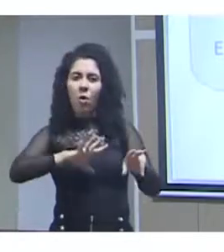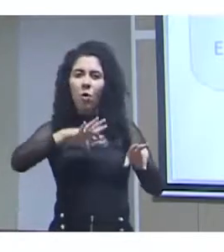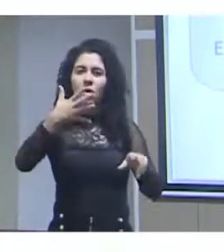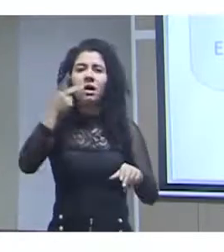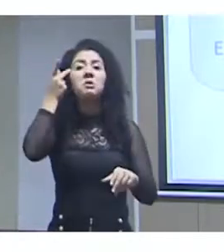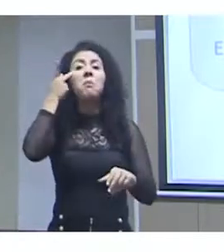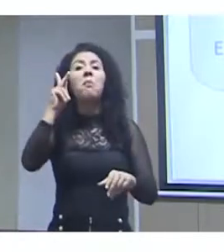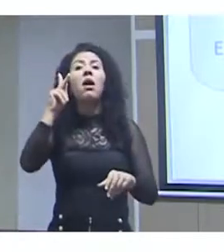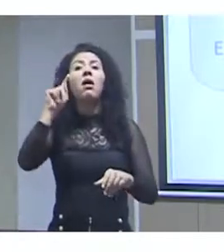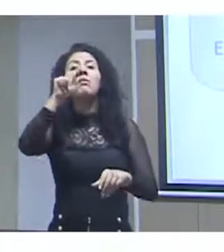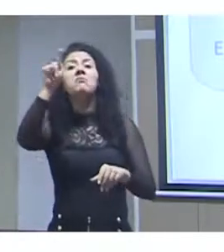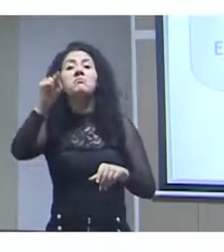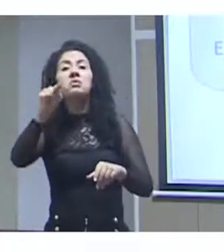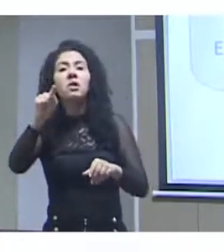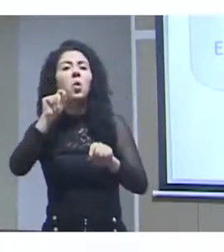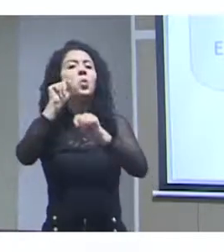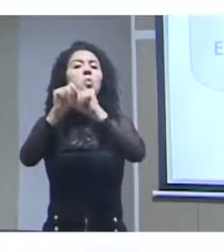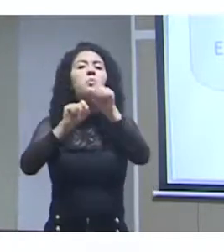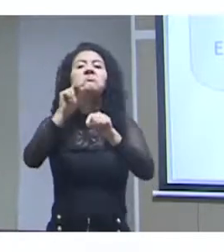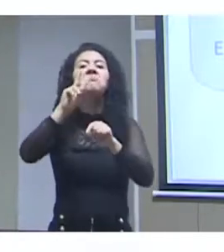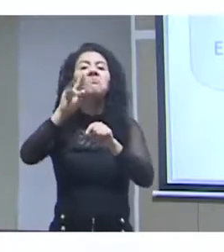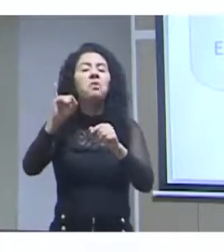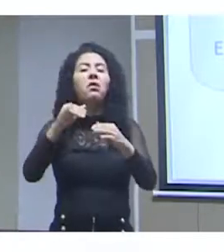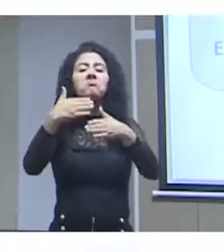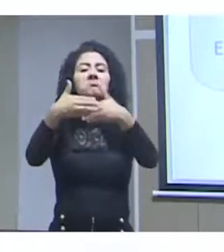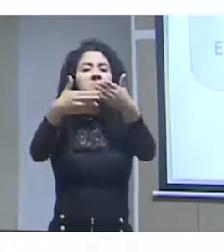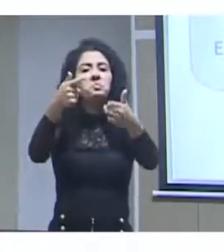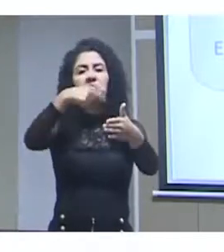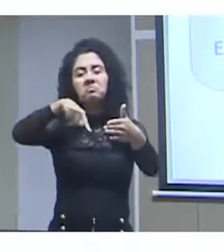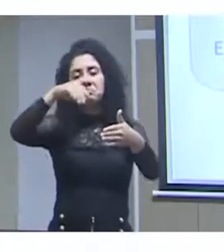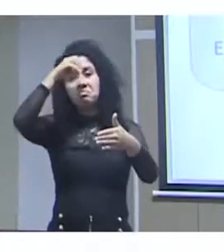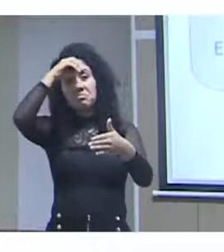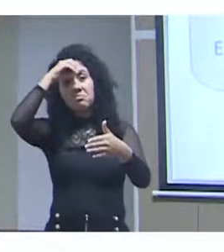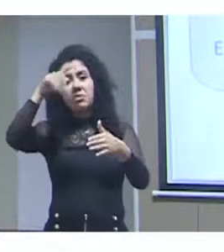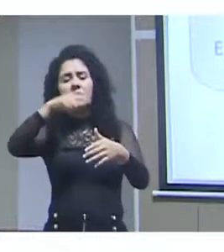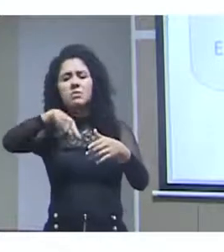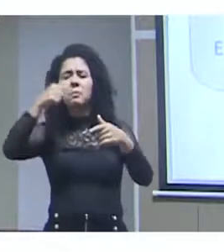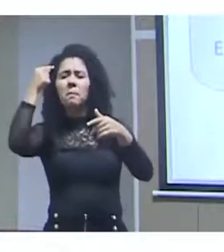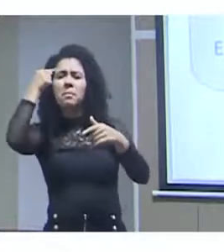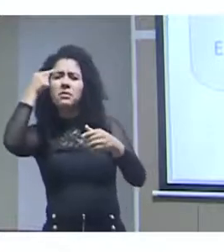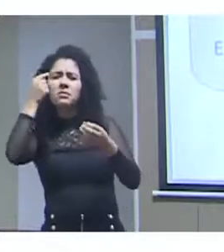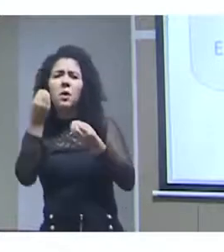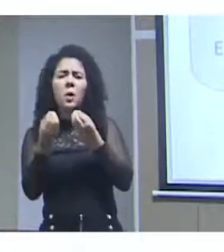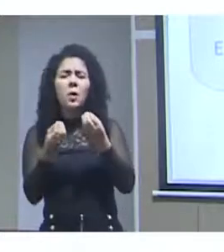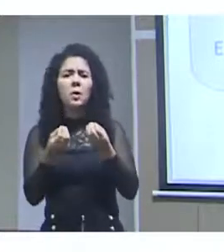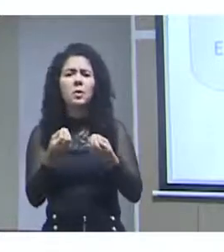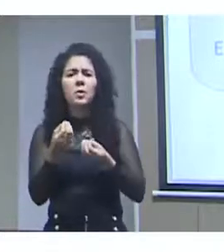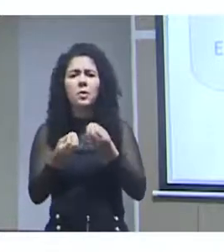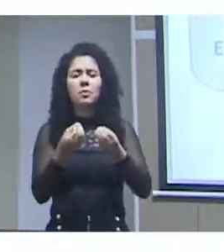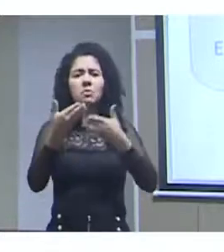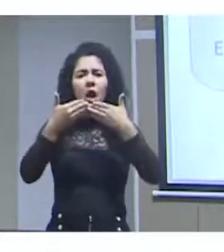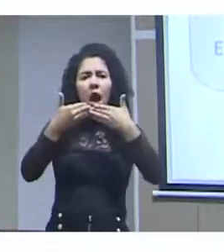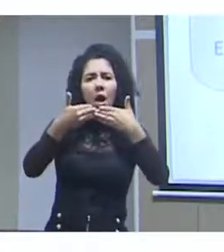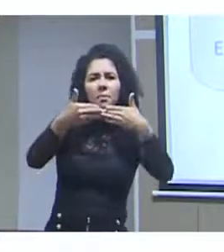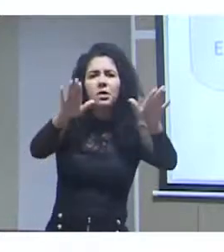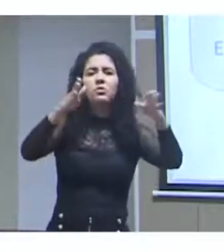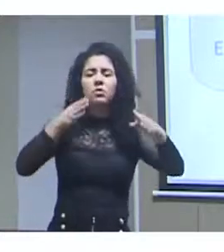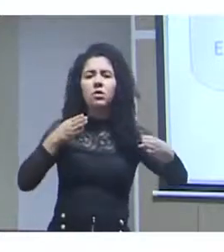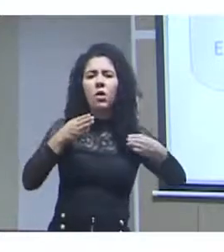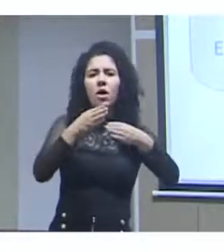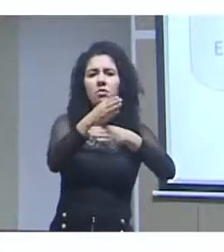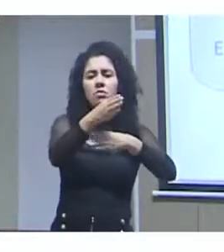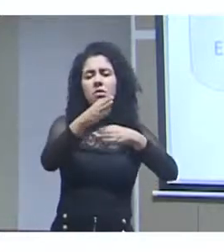Em termos de pensar, de metrificar a abertura, os parâmetros, os indicadores, quem